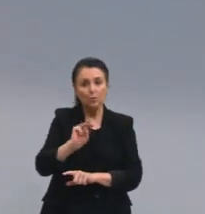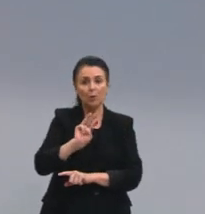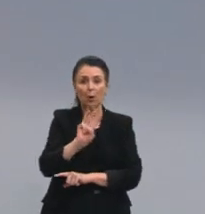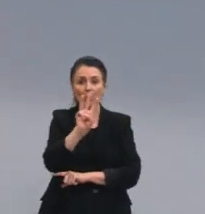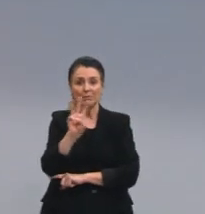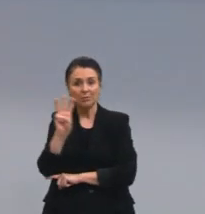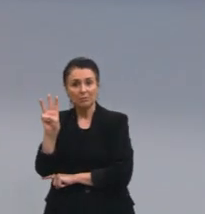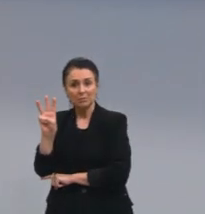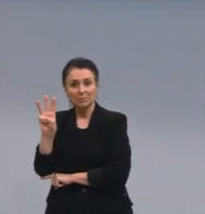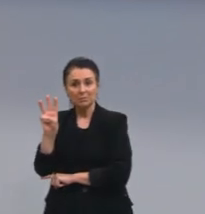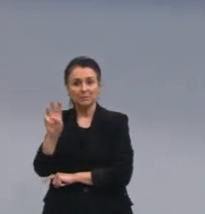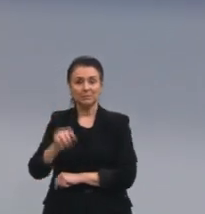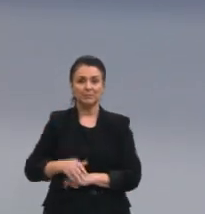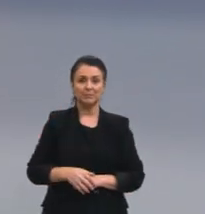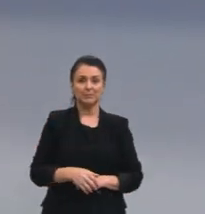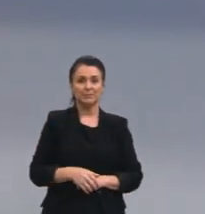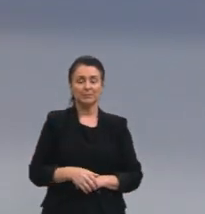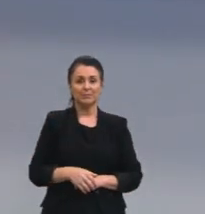também.